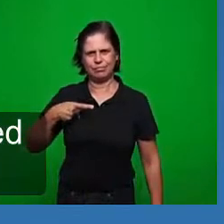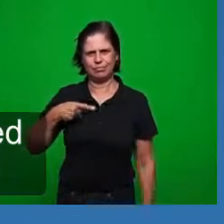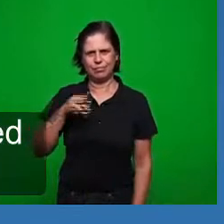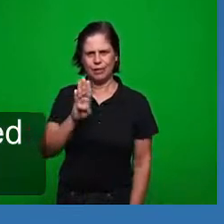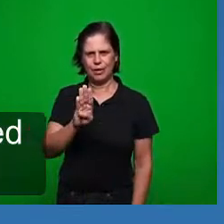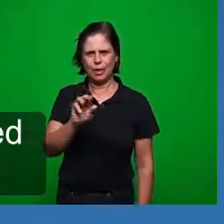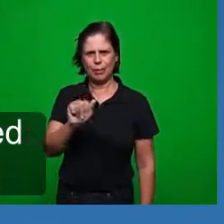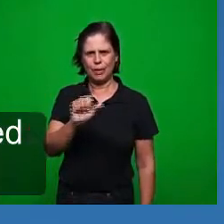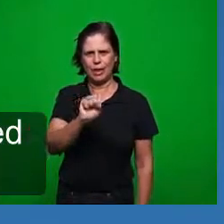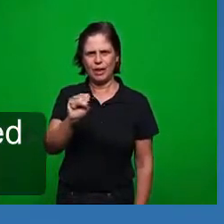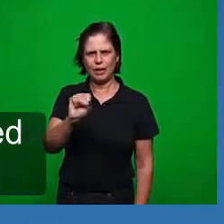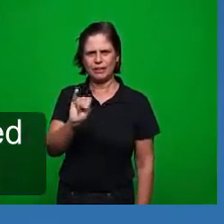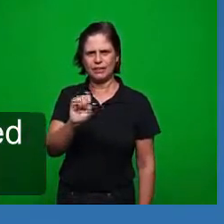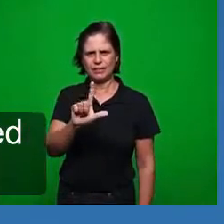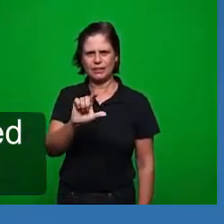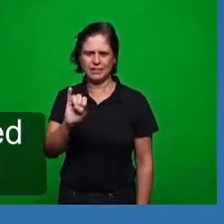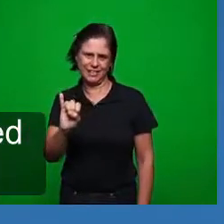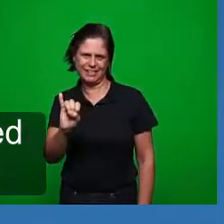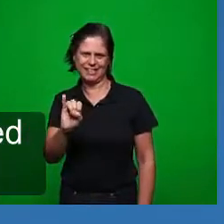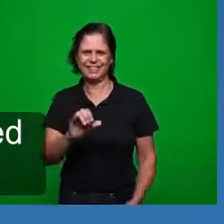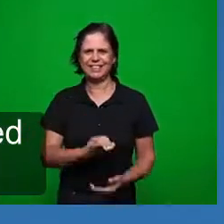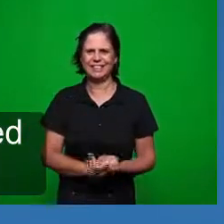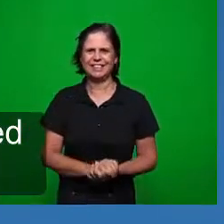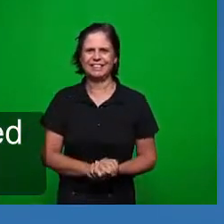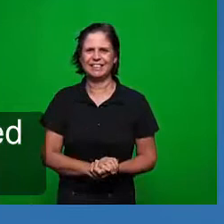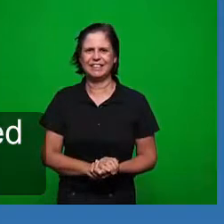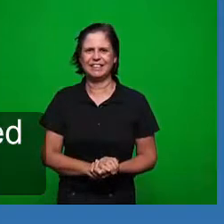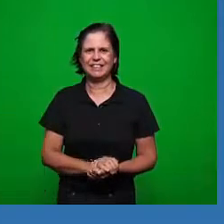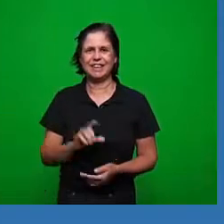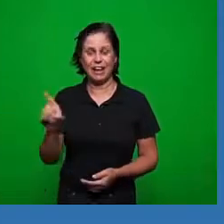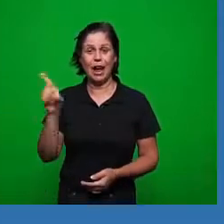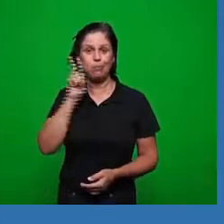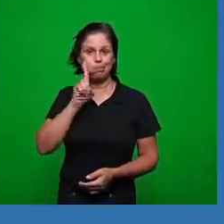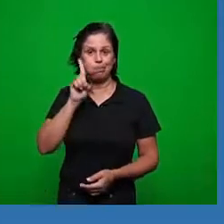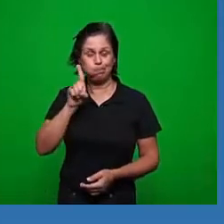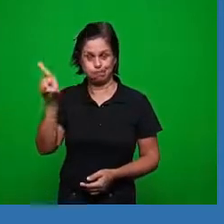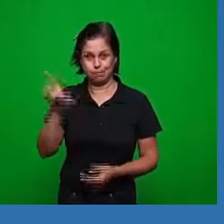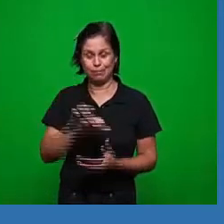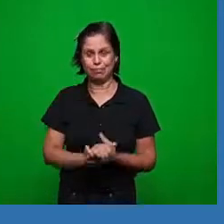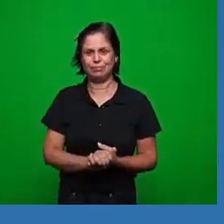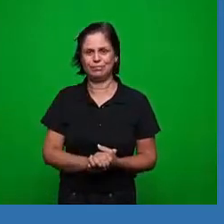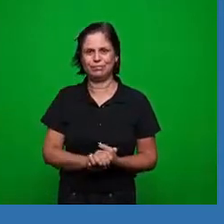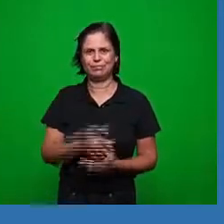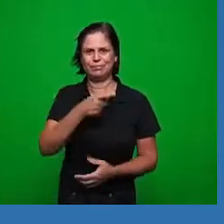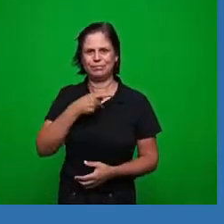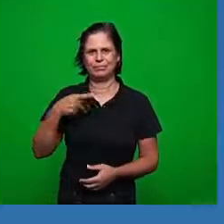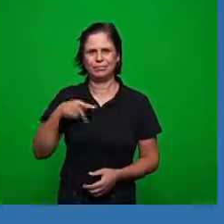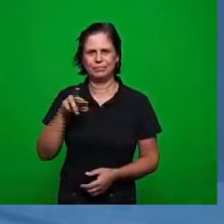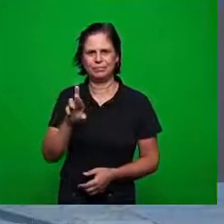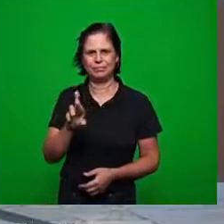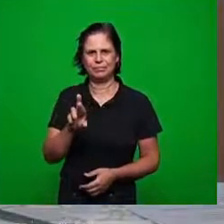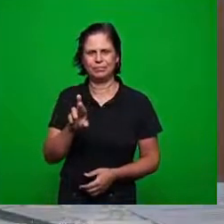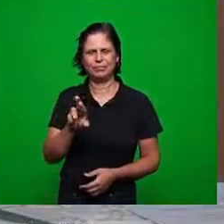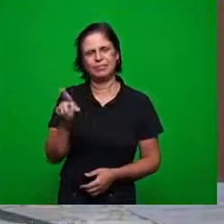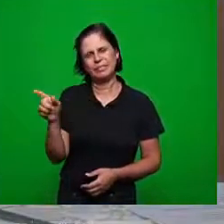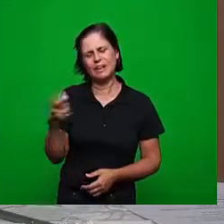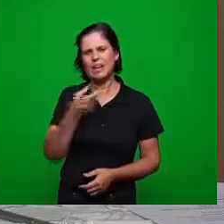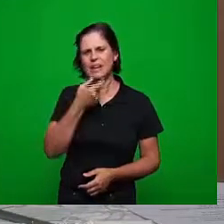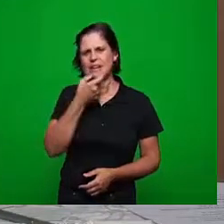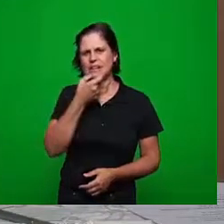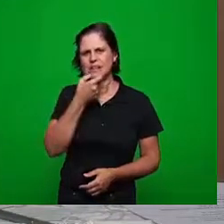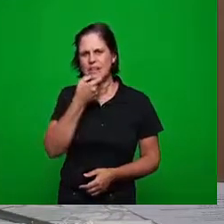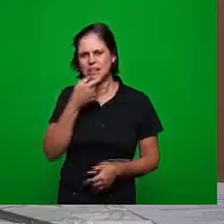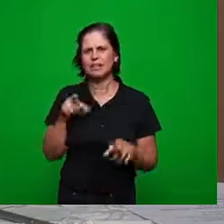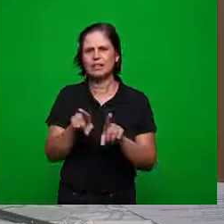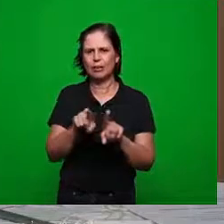Vasile de Estados Unidos temos o pastor Restinsky que é da Ucrânia